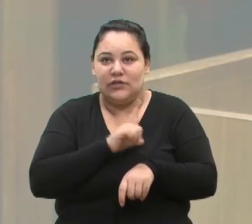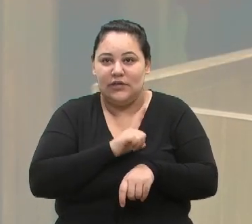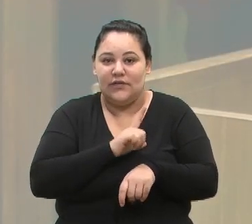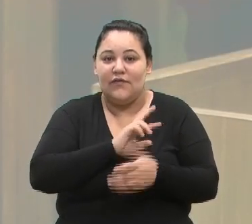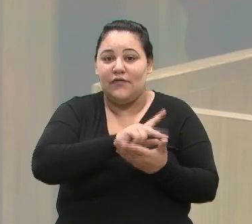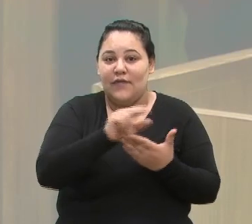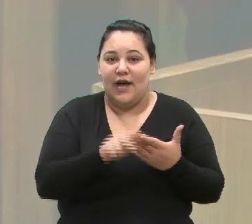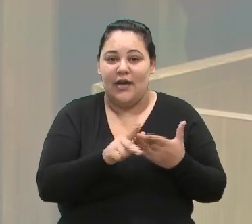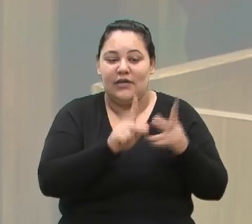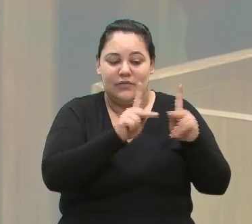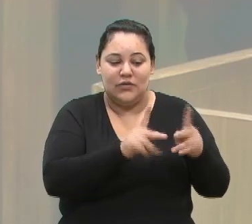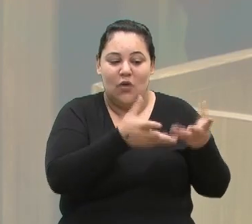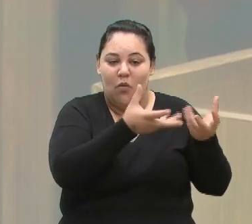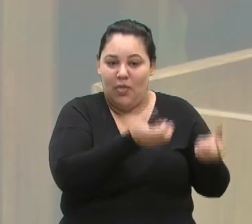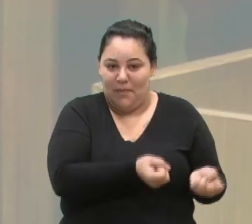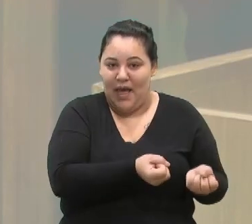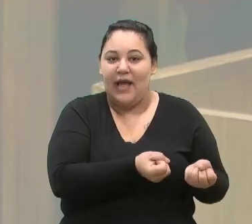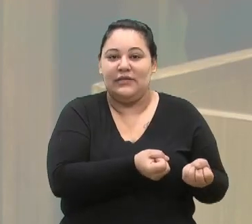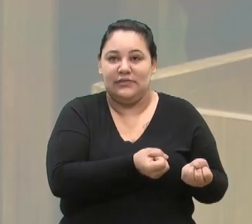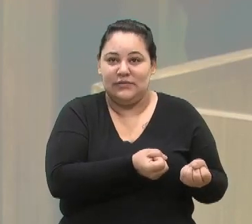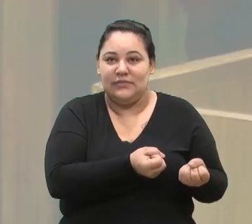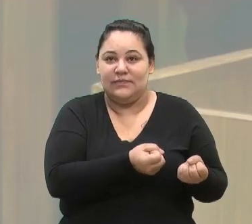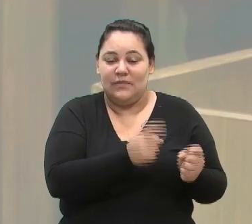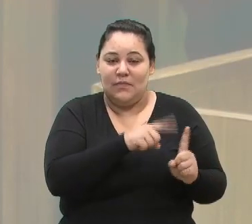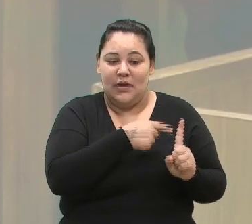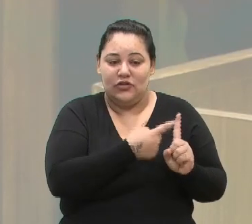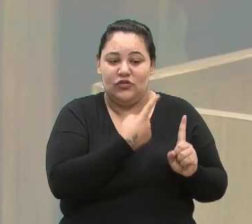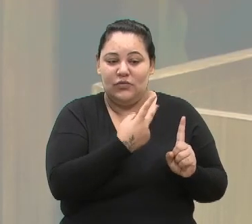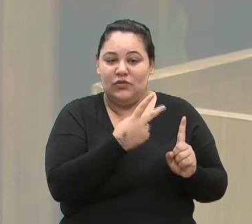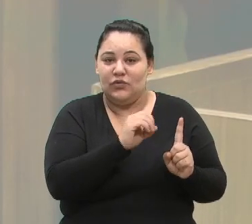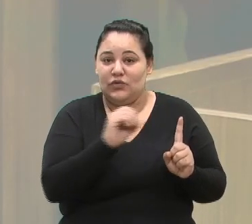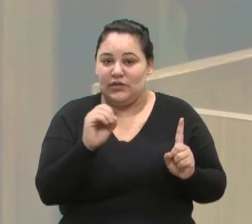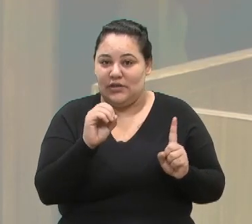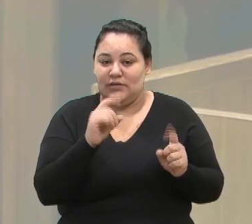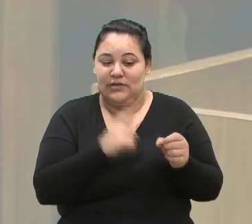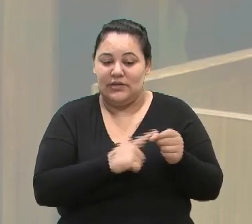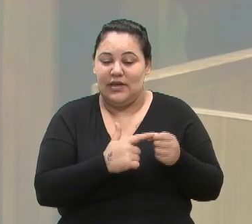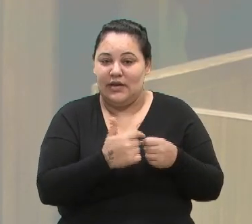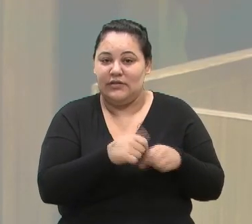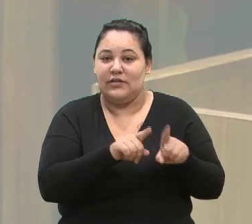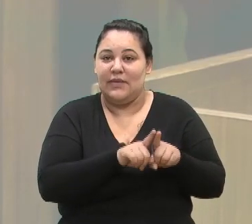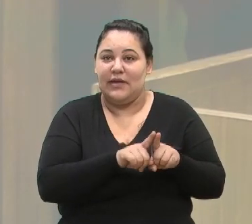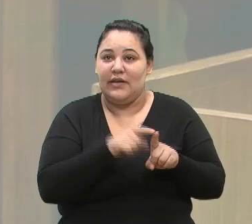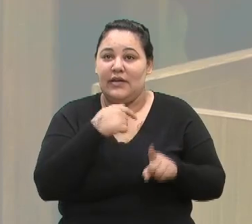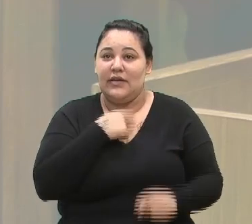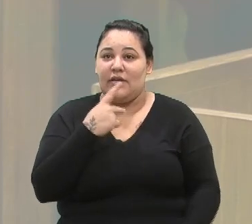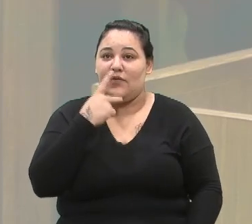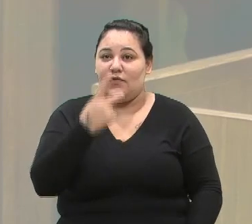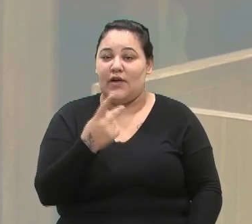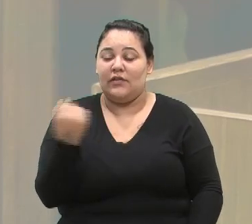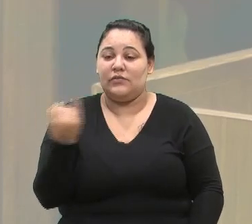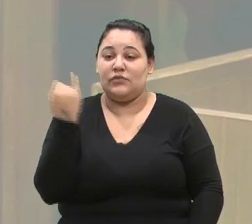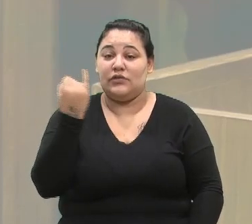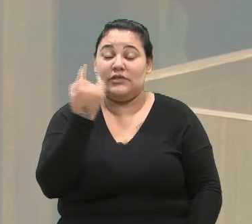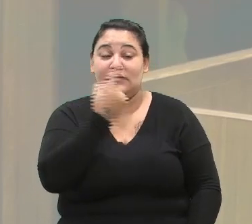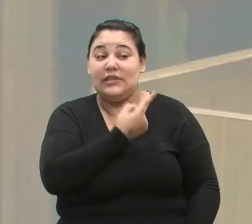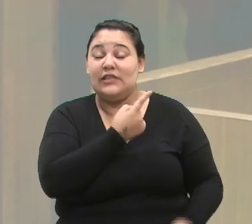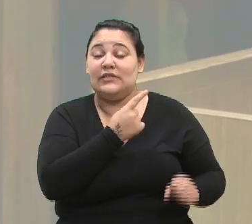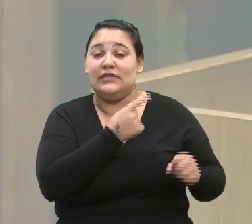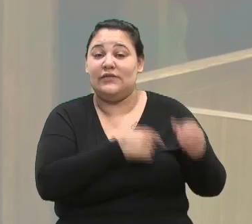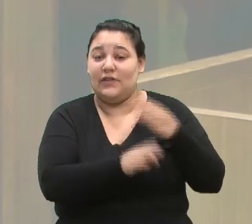mil entidades, mais de 1.200 municípios. E eu falo da importância desse momento porque